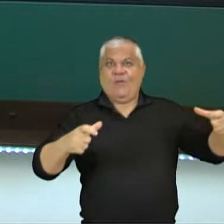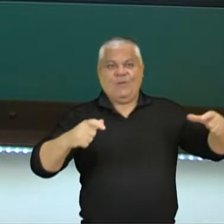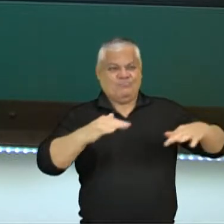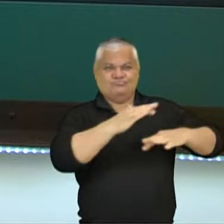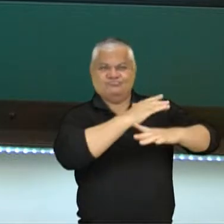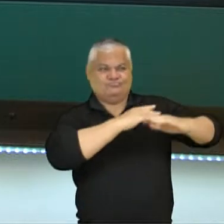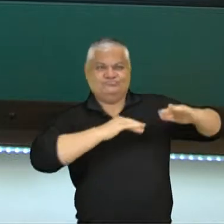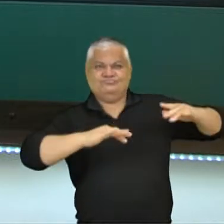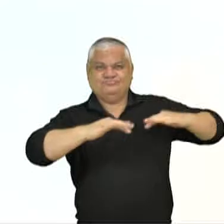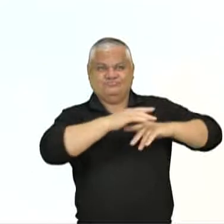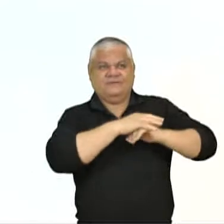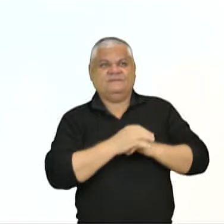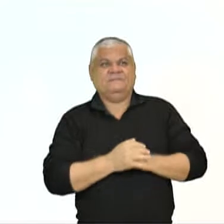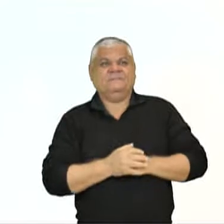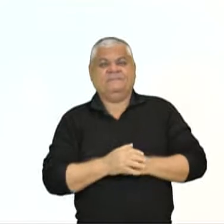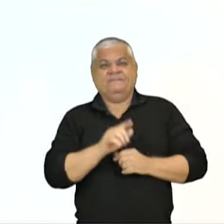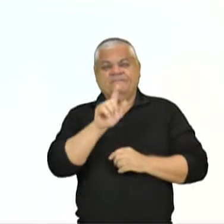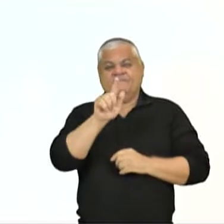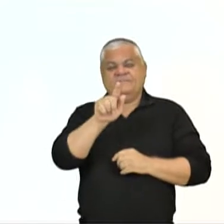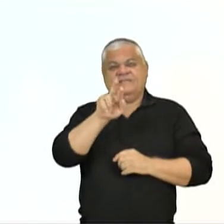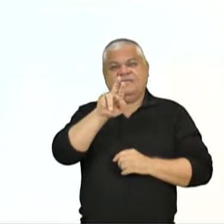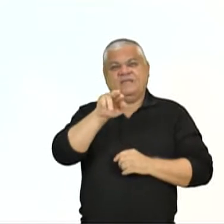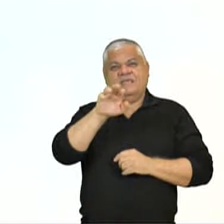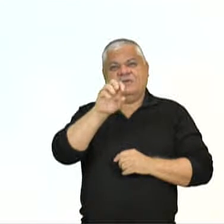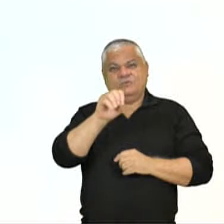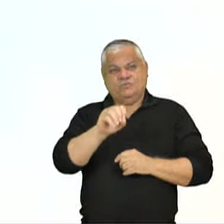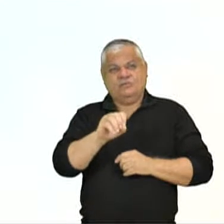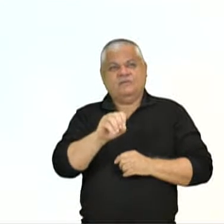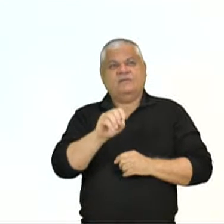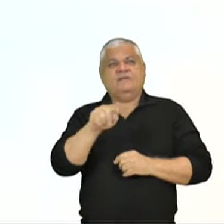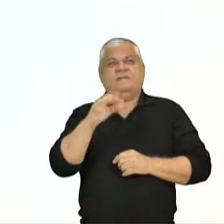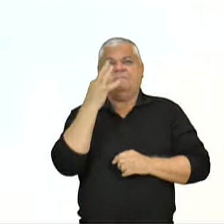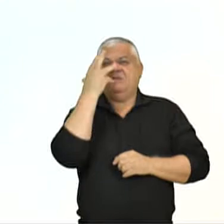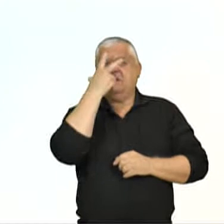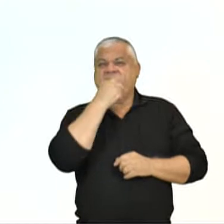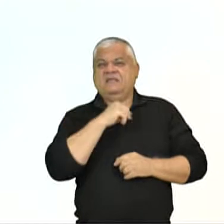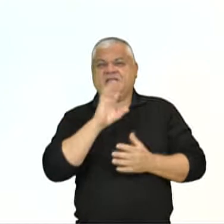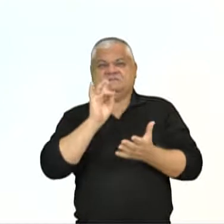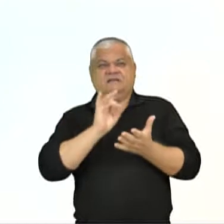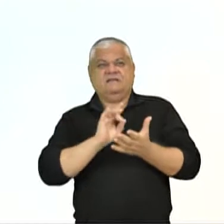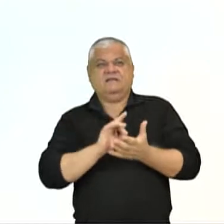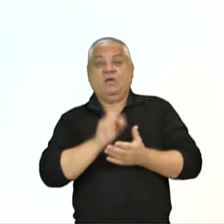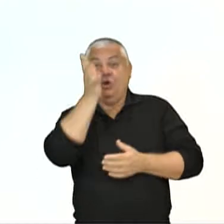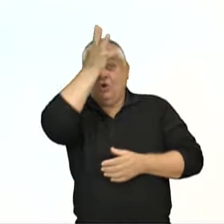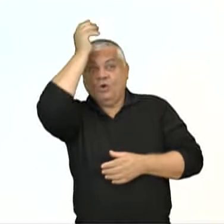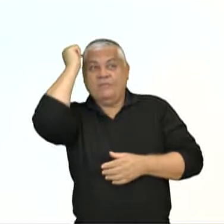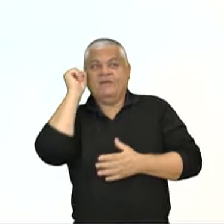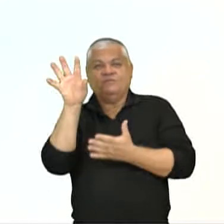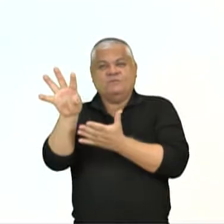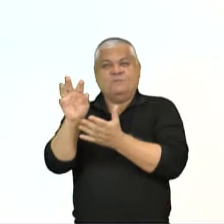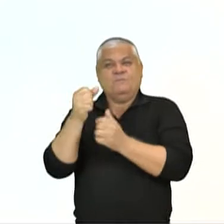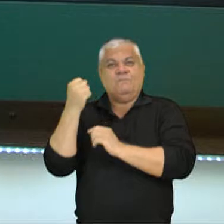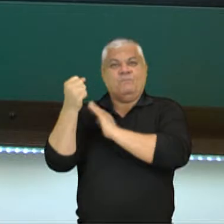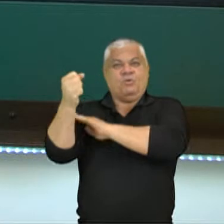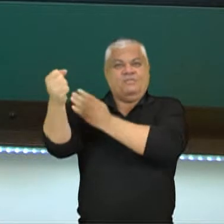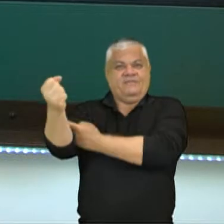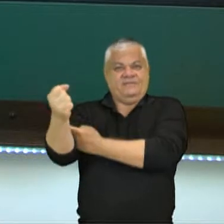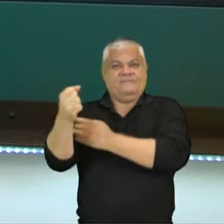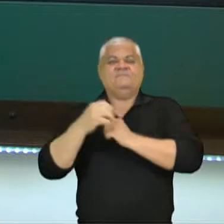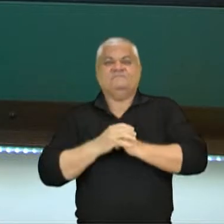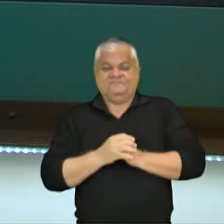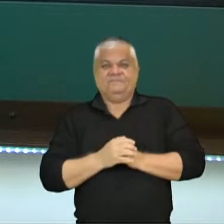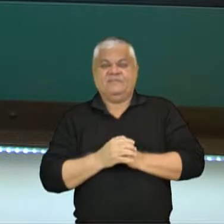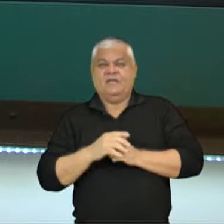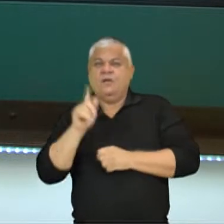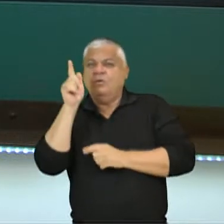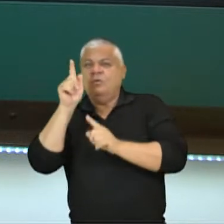mais ou menos analisar. Gregos e romanos. Grego, beleza. Romano, poder. Aquilo que eu falei para vocês. O grego, ele